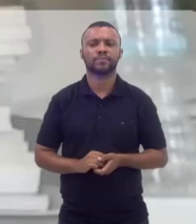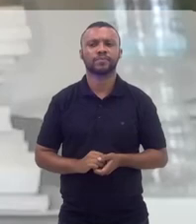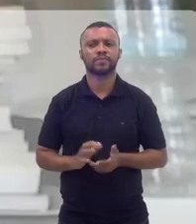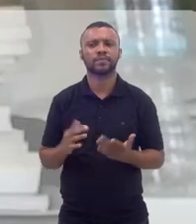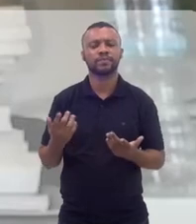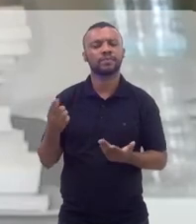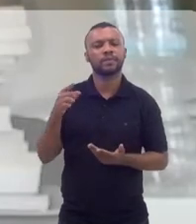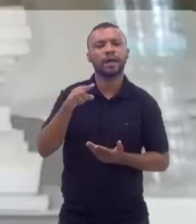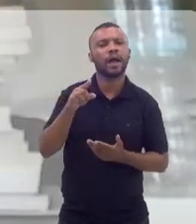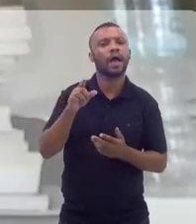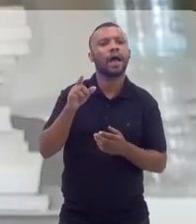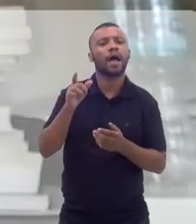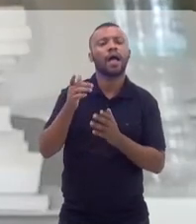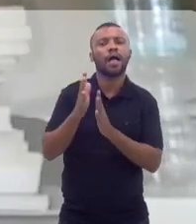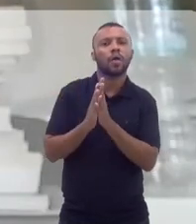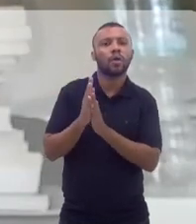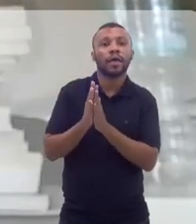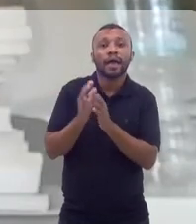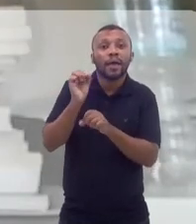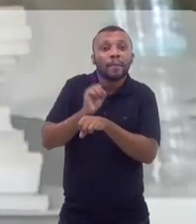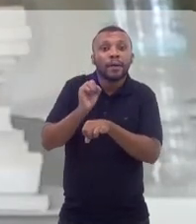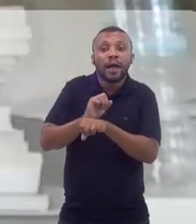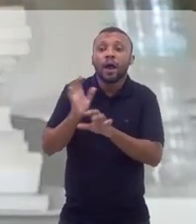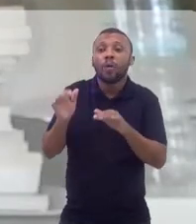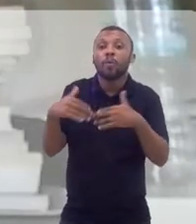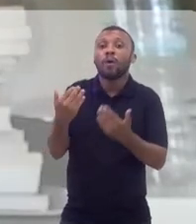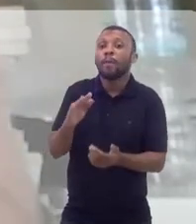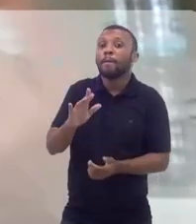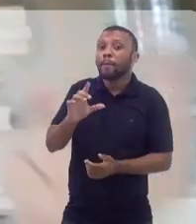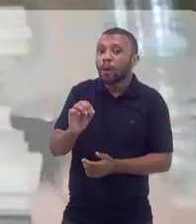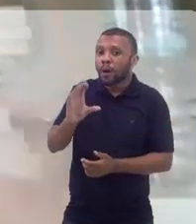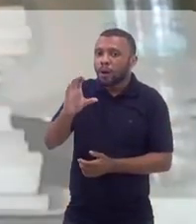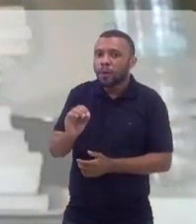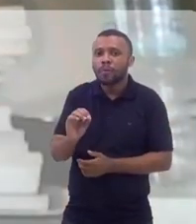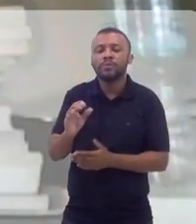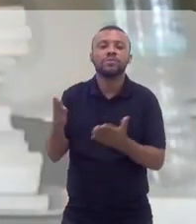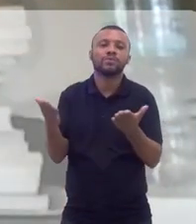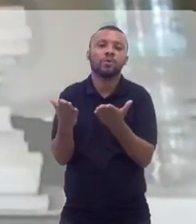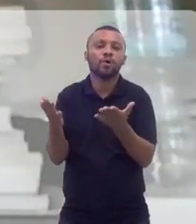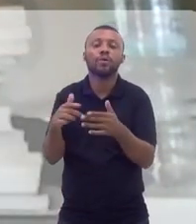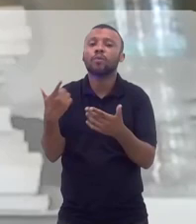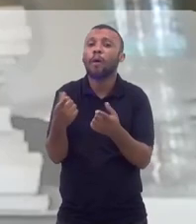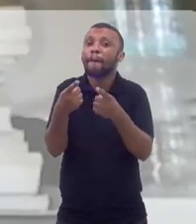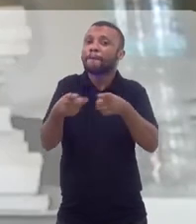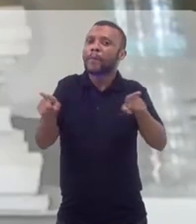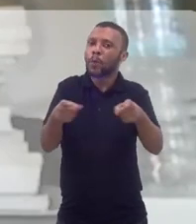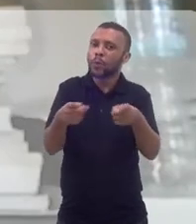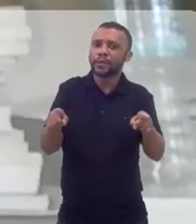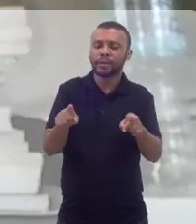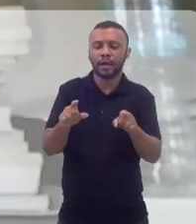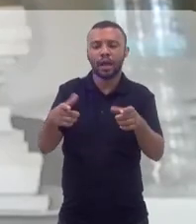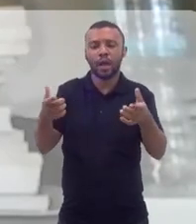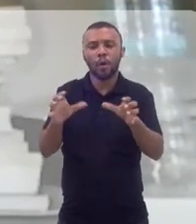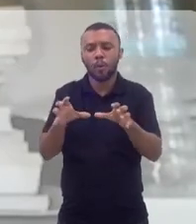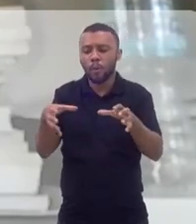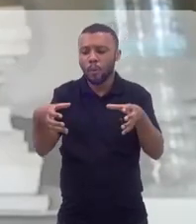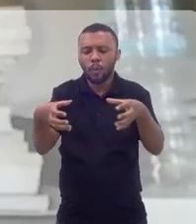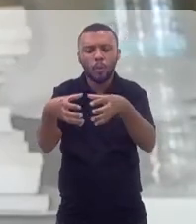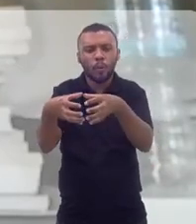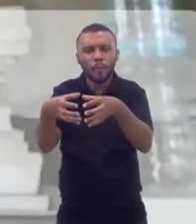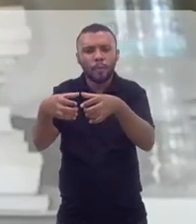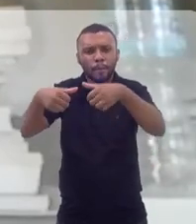de você esperar onde é que o bloco vai sair, qual vai ser o bloco novo, qual o músico. É uma rede